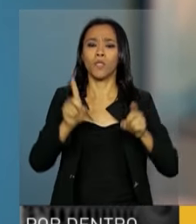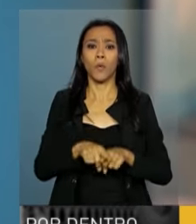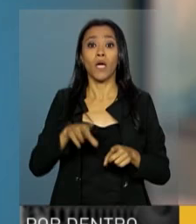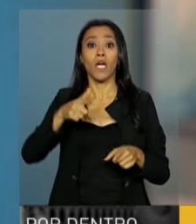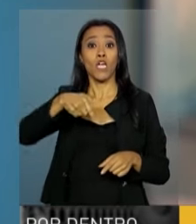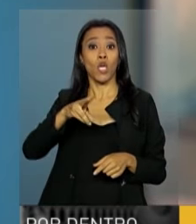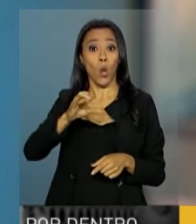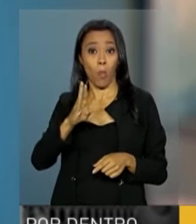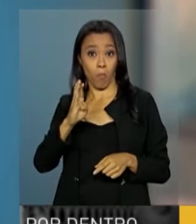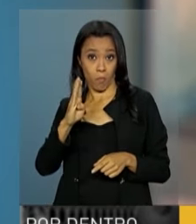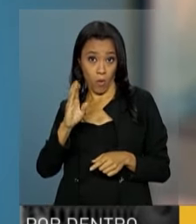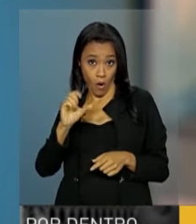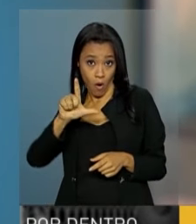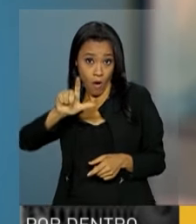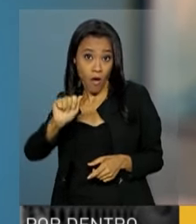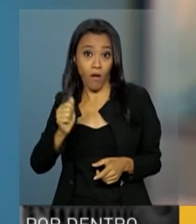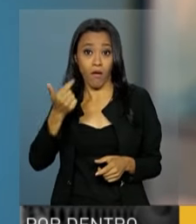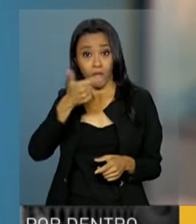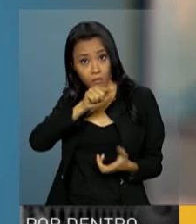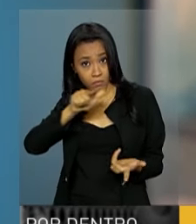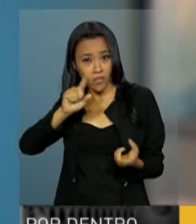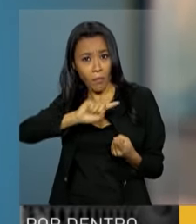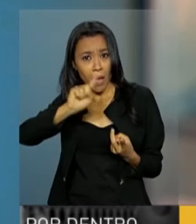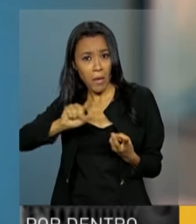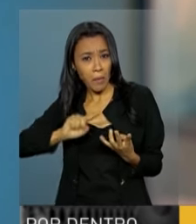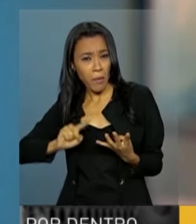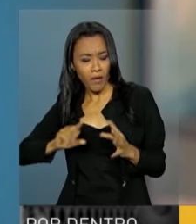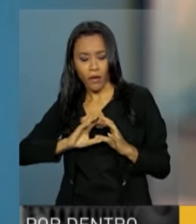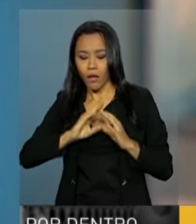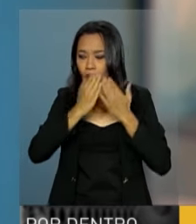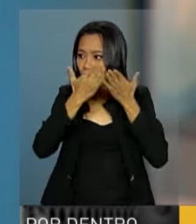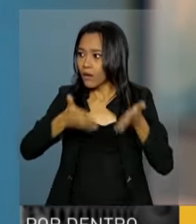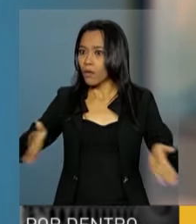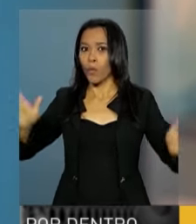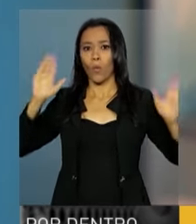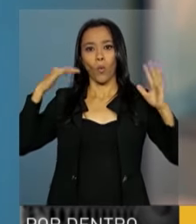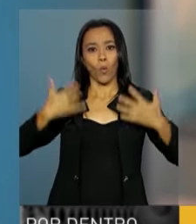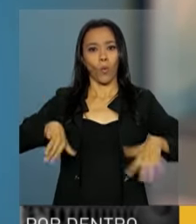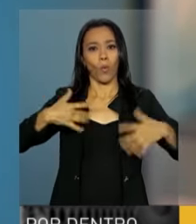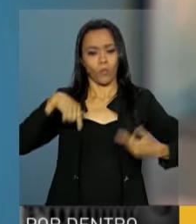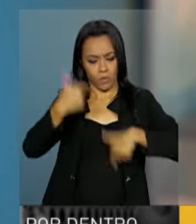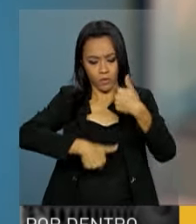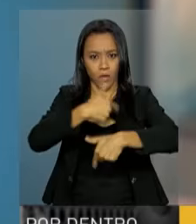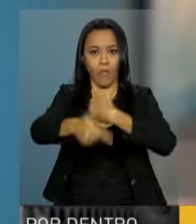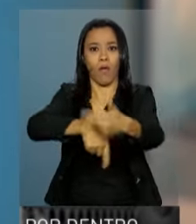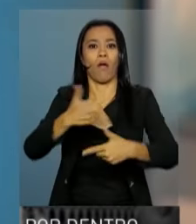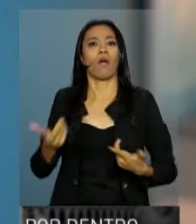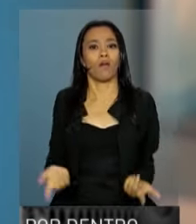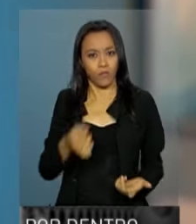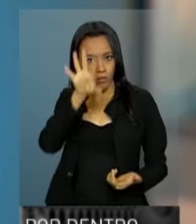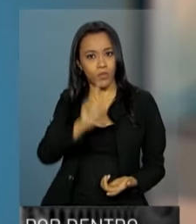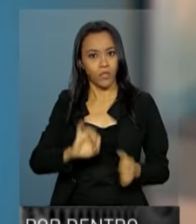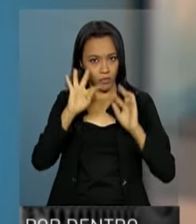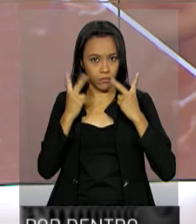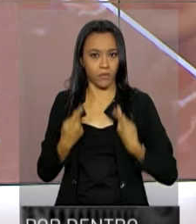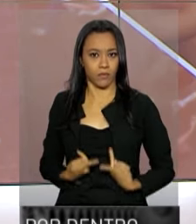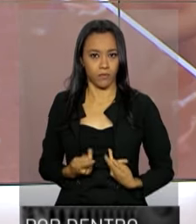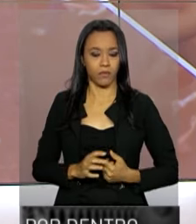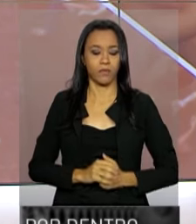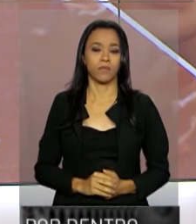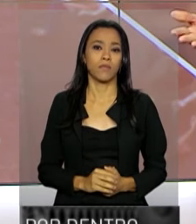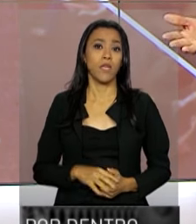necessitam bastante. Então é muito amplo e é grandioso o trabalho deste Ministério dos Direitos Humanos.